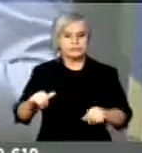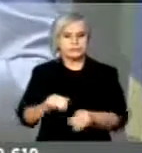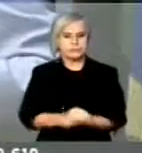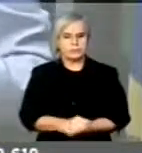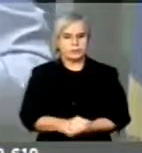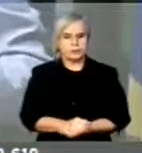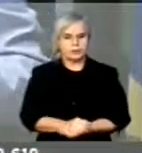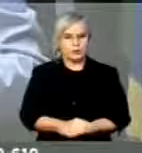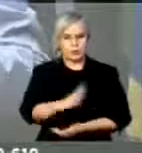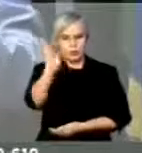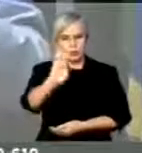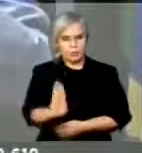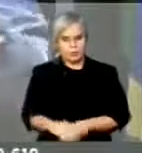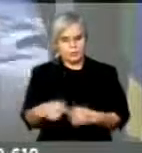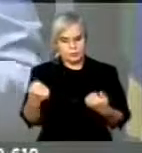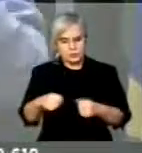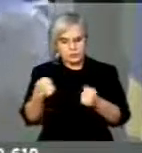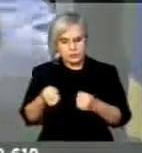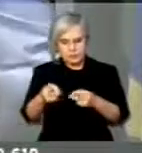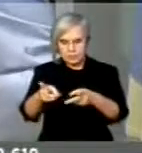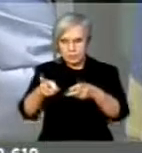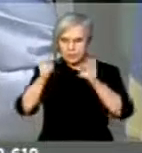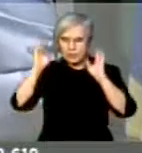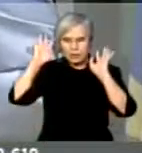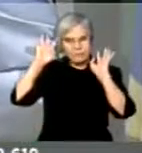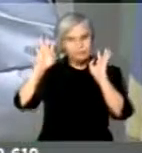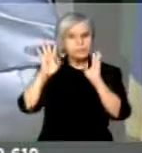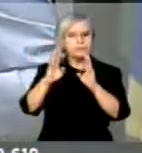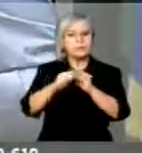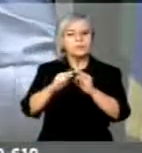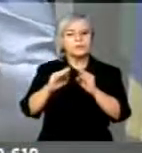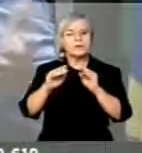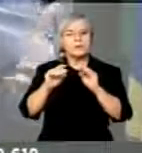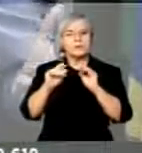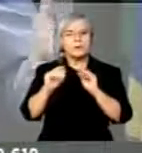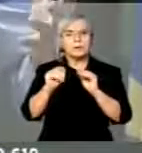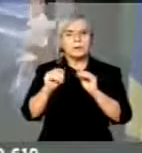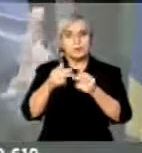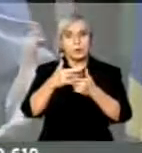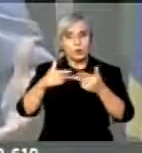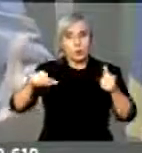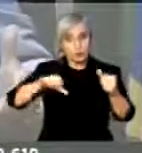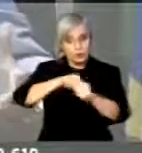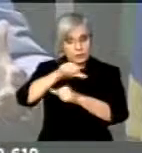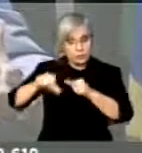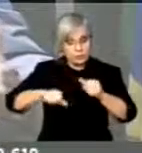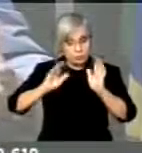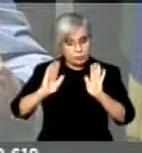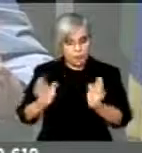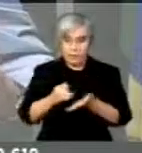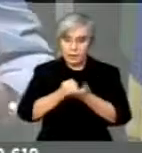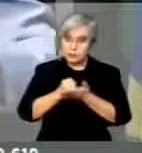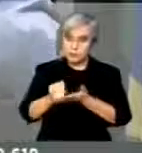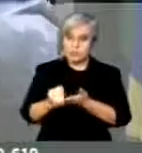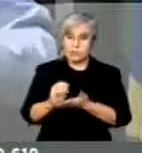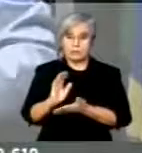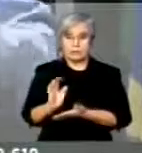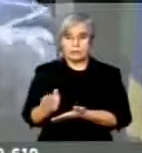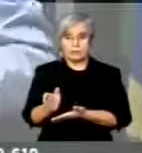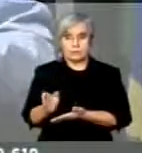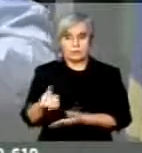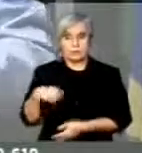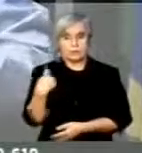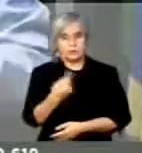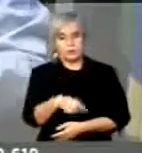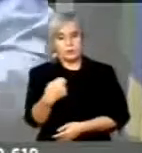Brasil precisa se conscientizar que as coisas mudaram. E o que nós